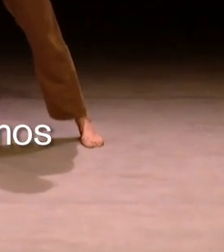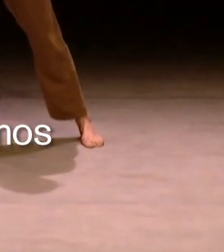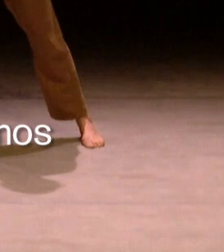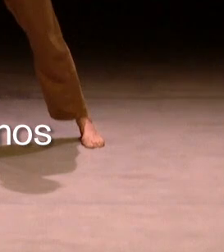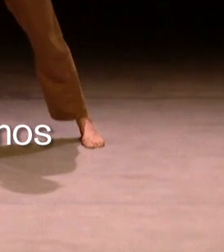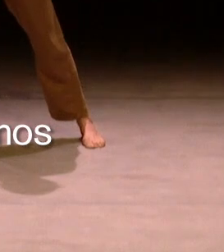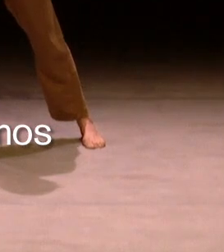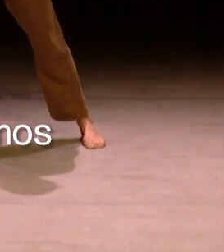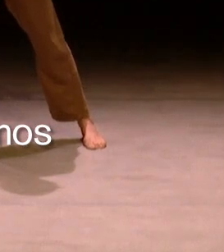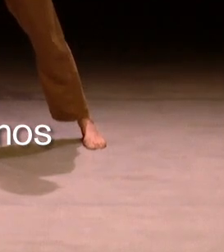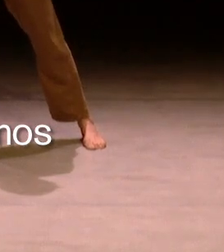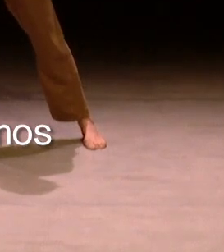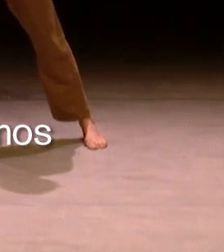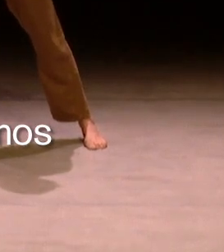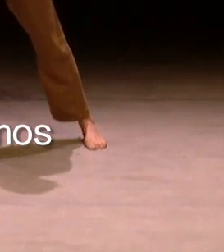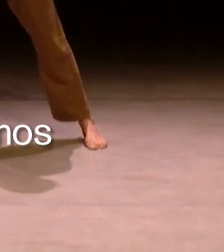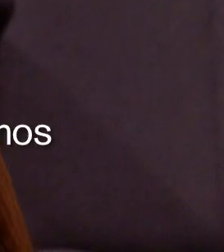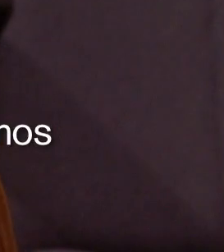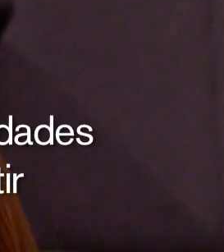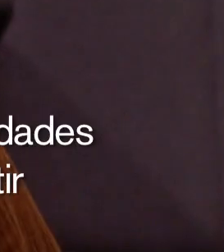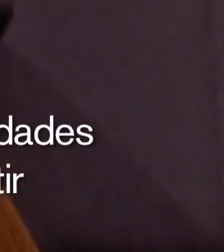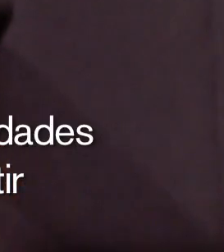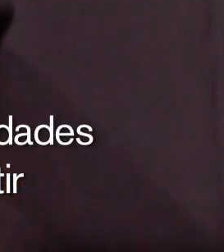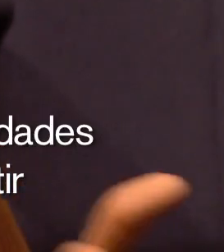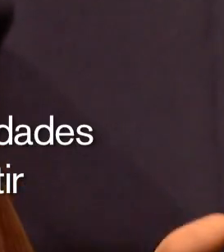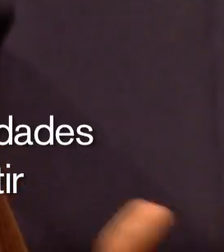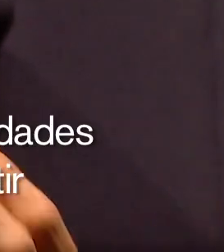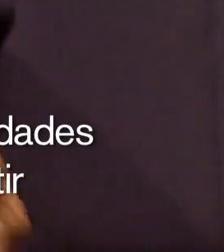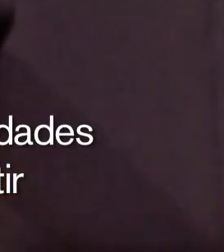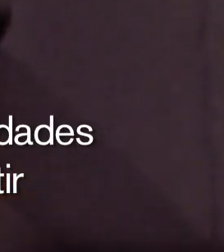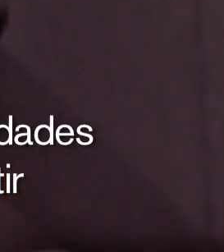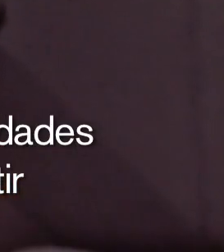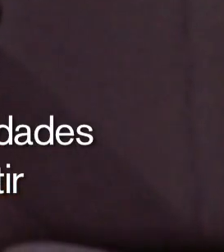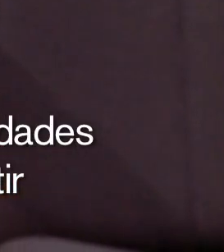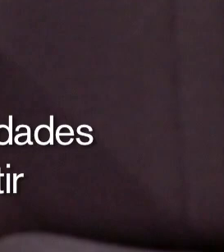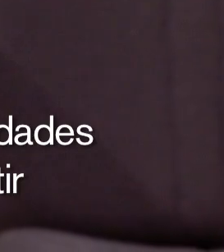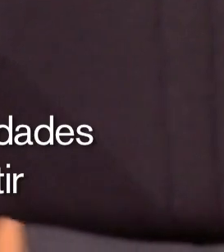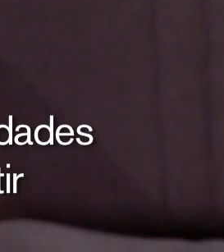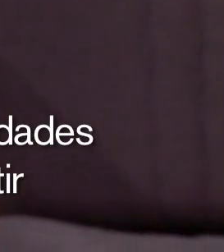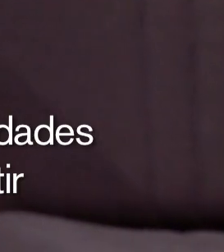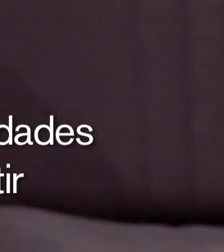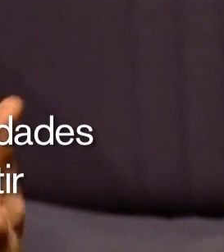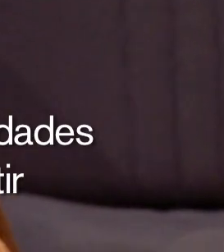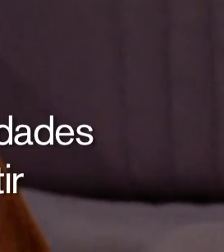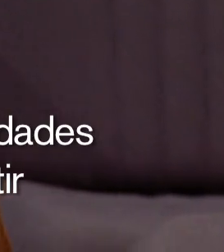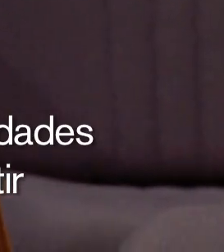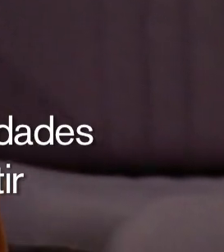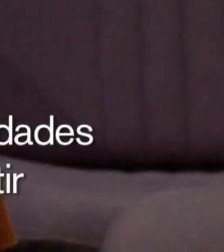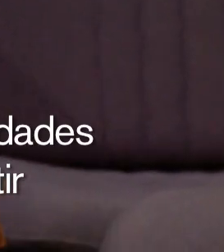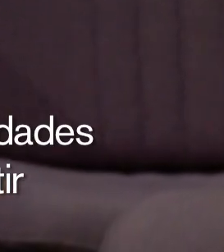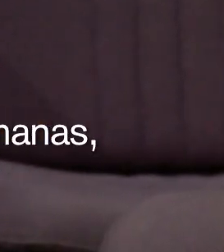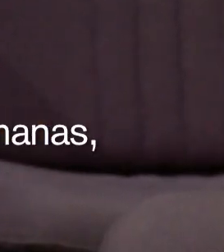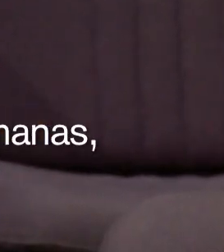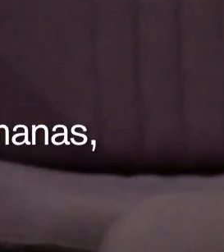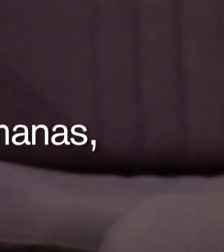de repente, ver que o mundo é gigante, e que as possibilidades, e as mentalidades, e as maneiras de fazer e de sentir,